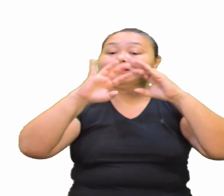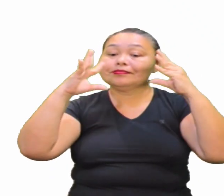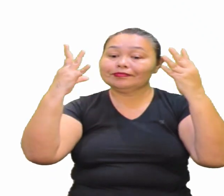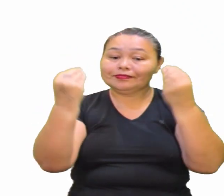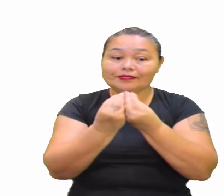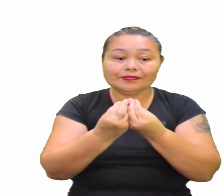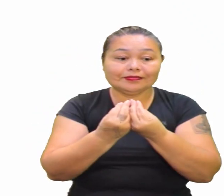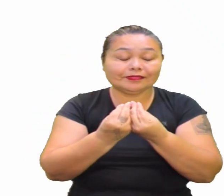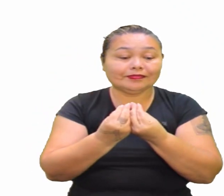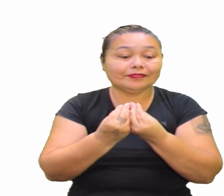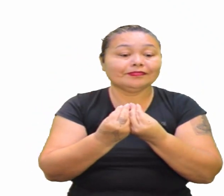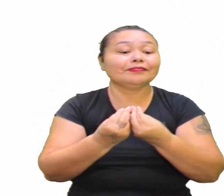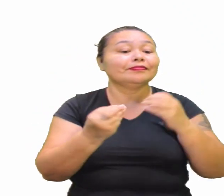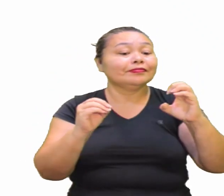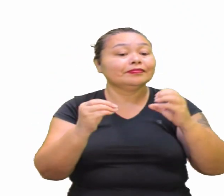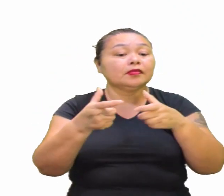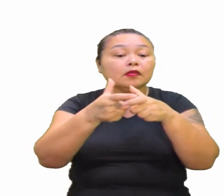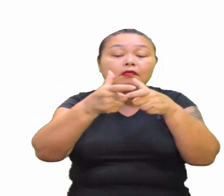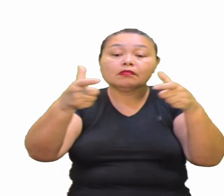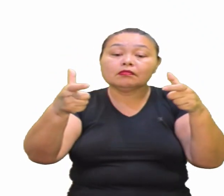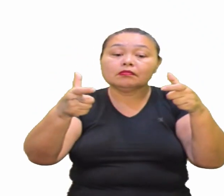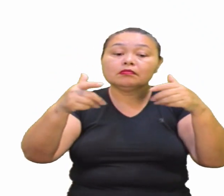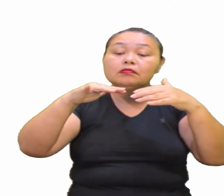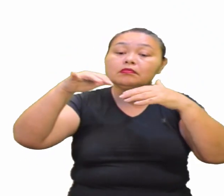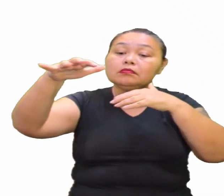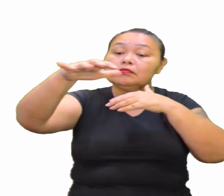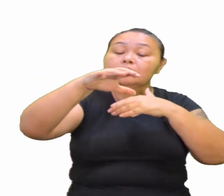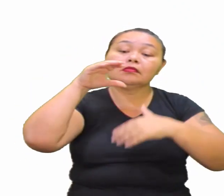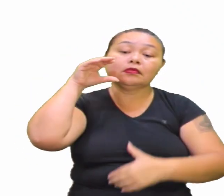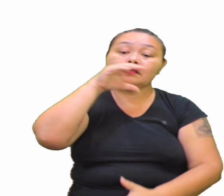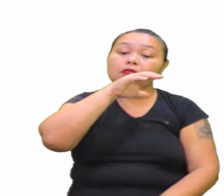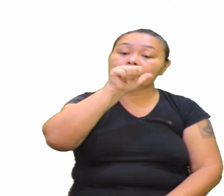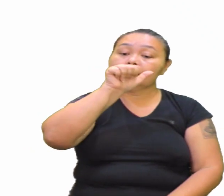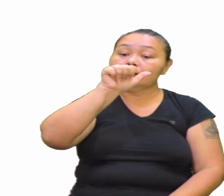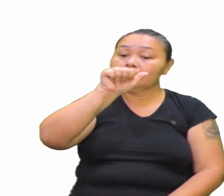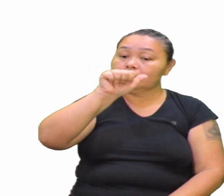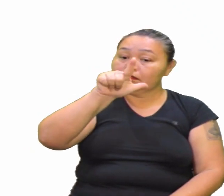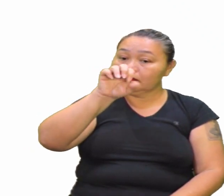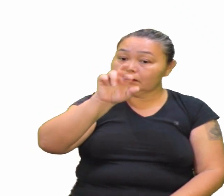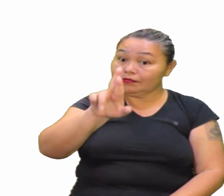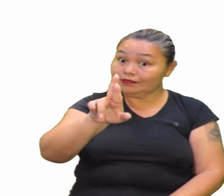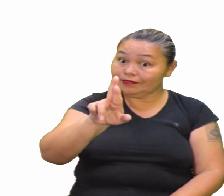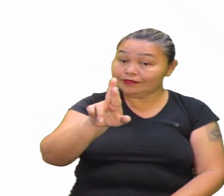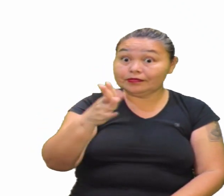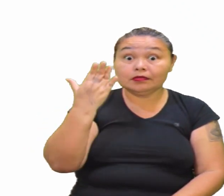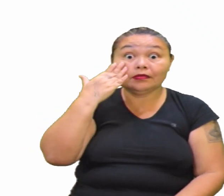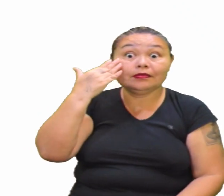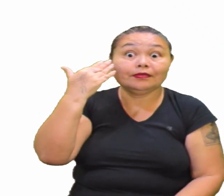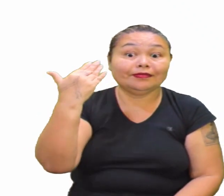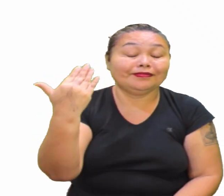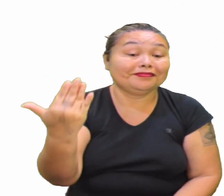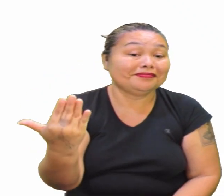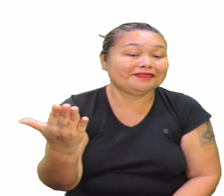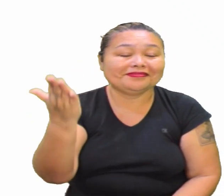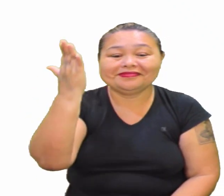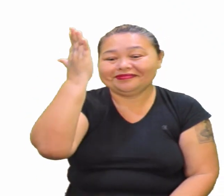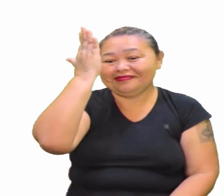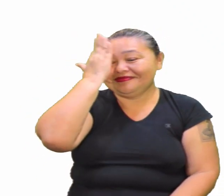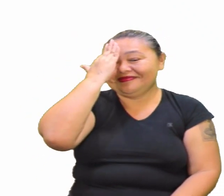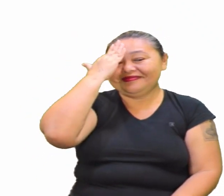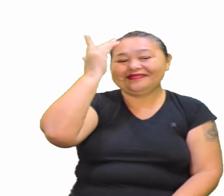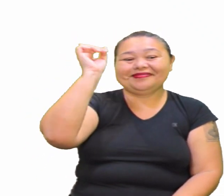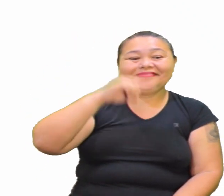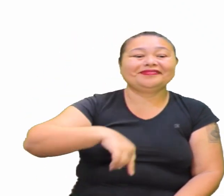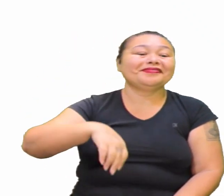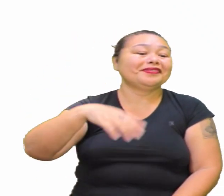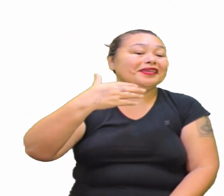Equilíbrio ecológico E alternativa E Aumento de ondas de calor Assim, de cara, tu já sabe... Com a